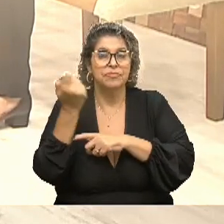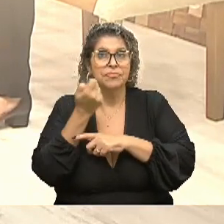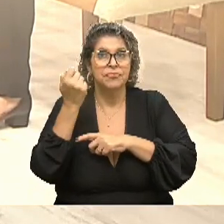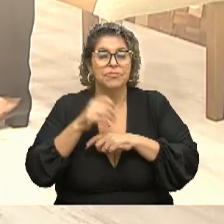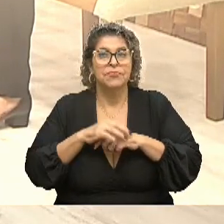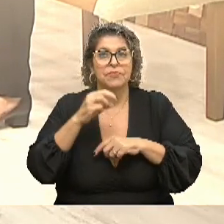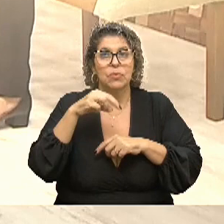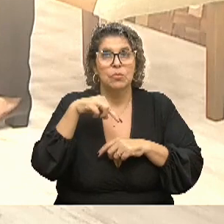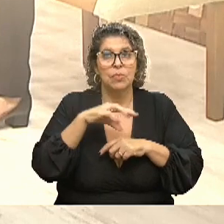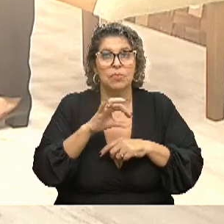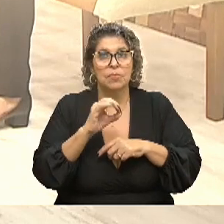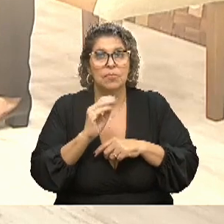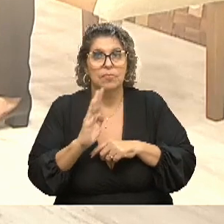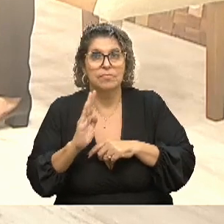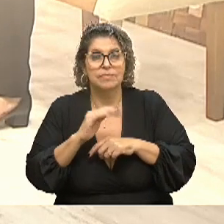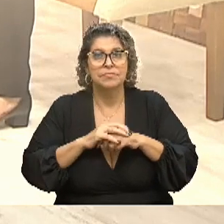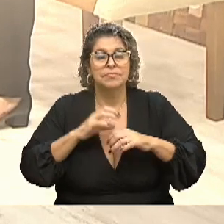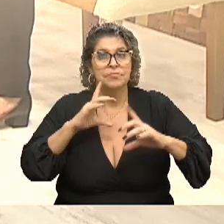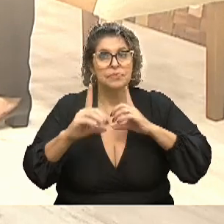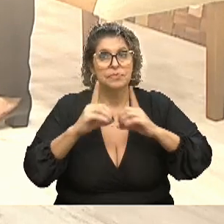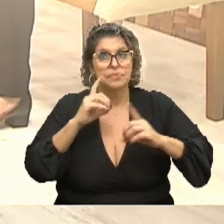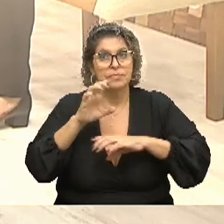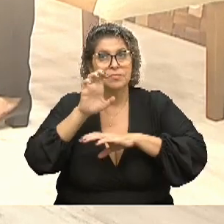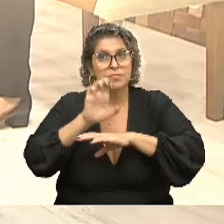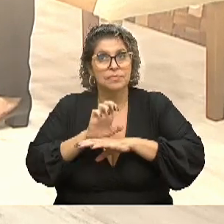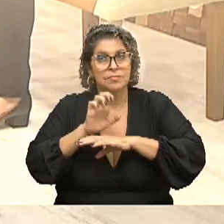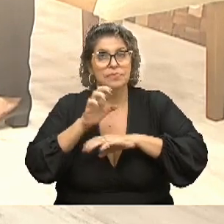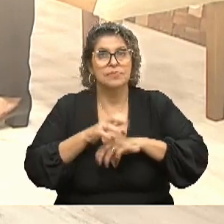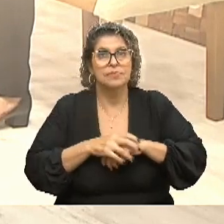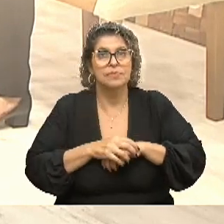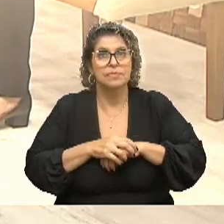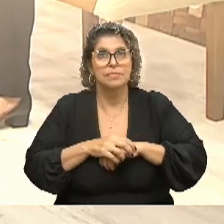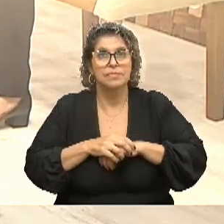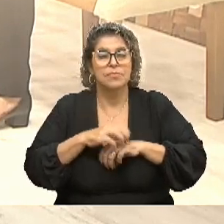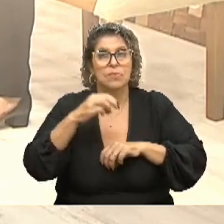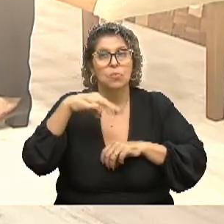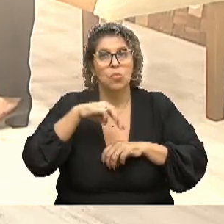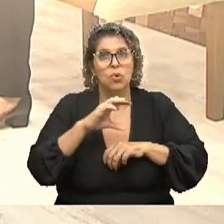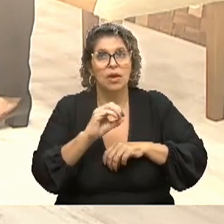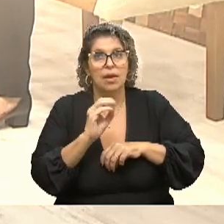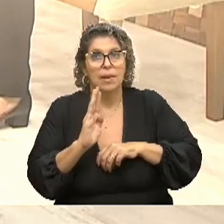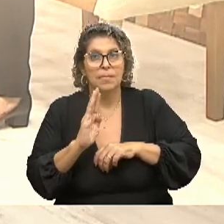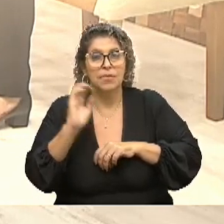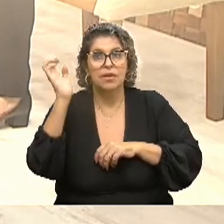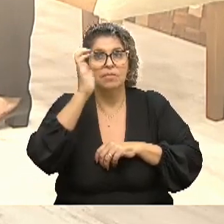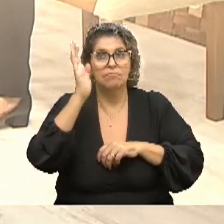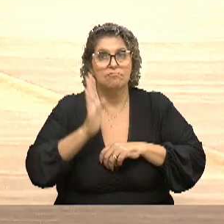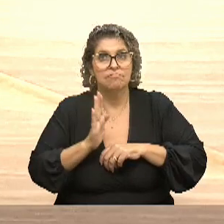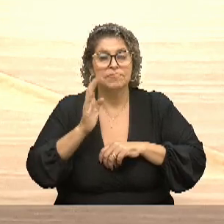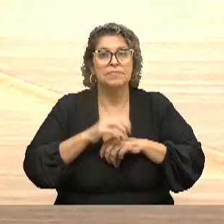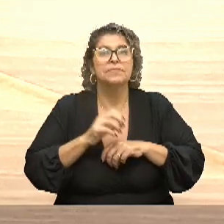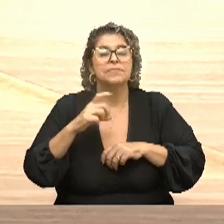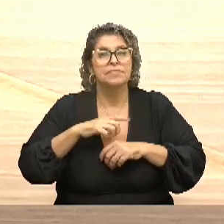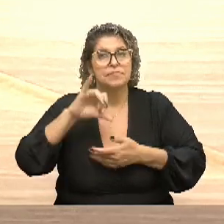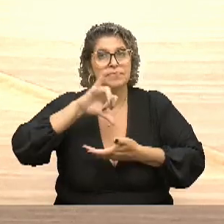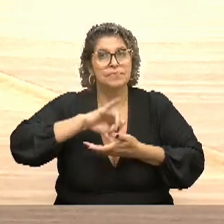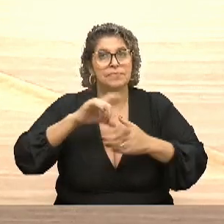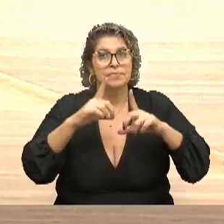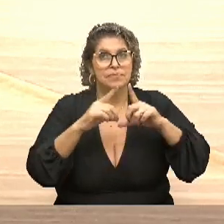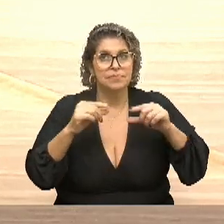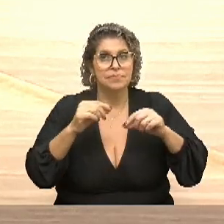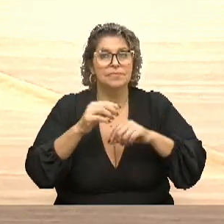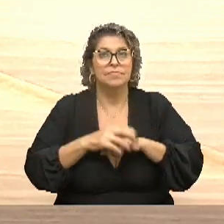Moab RS, ele é uma coordenadoria estadual do Moab, que é nacional e que tem sede em Brasília.